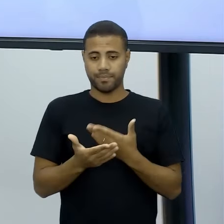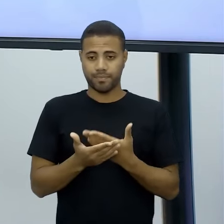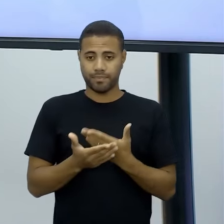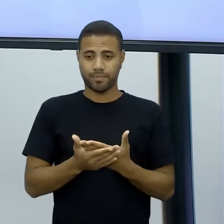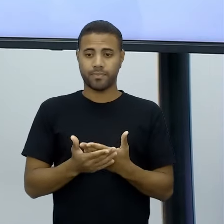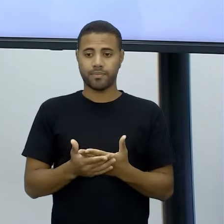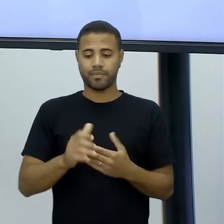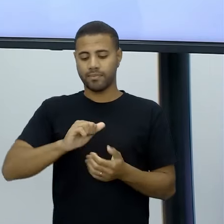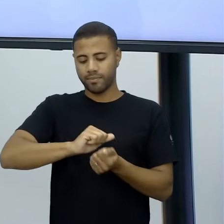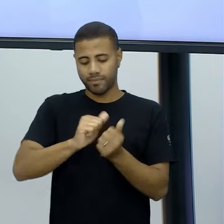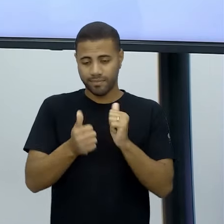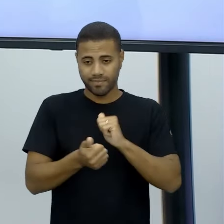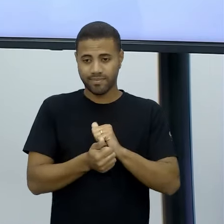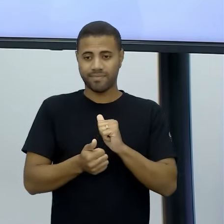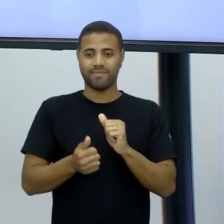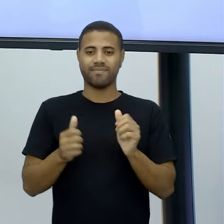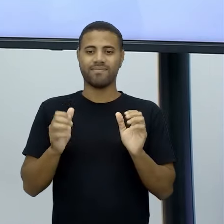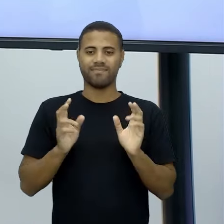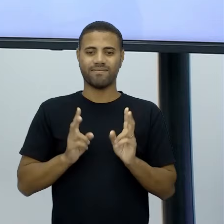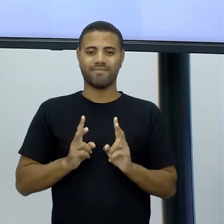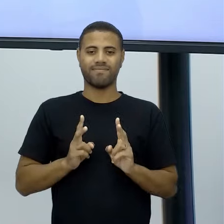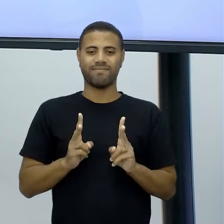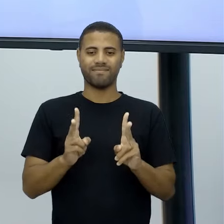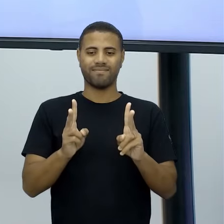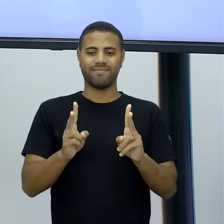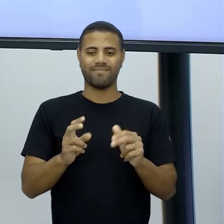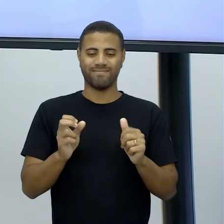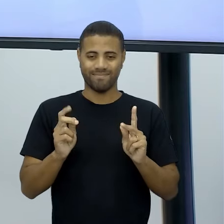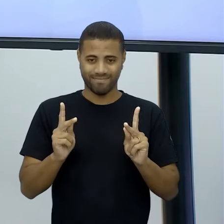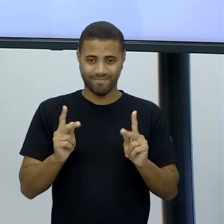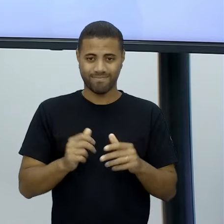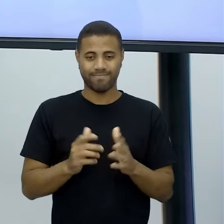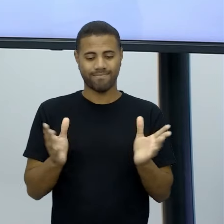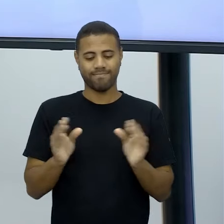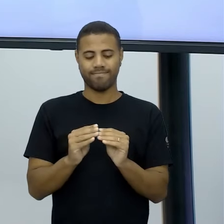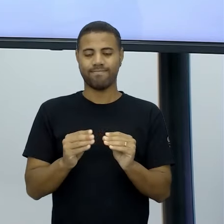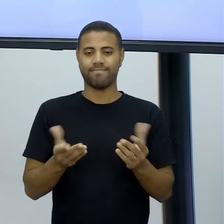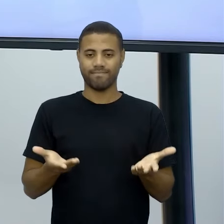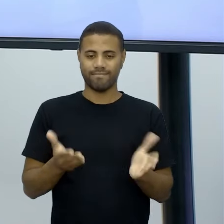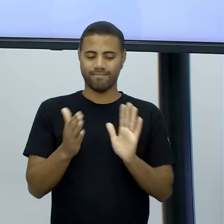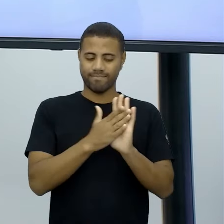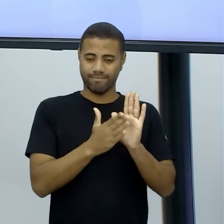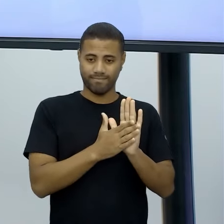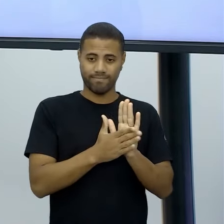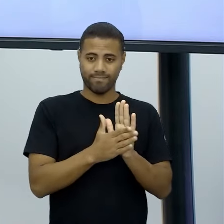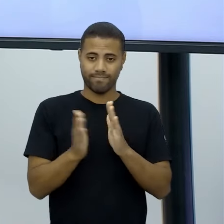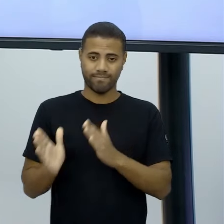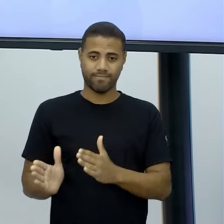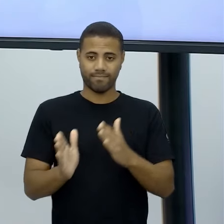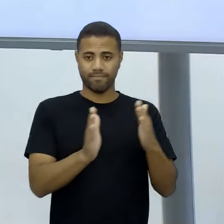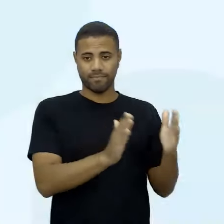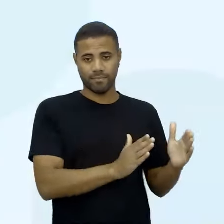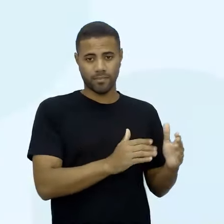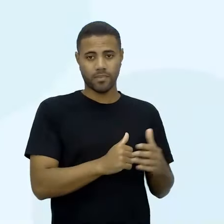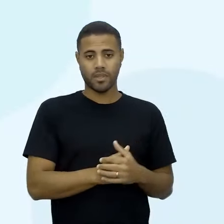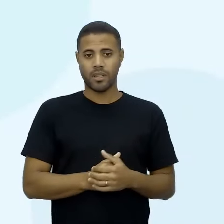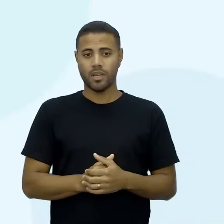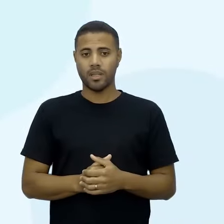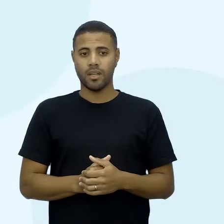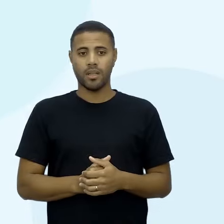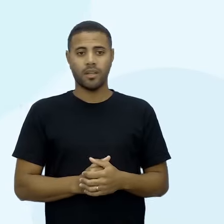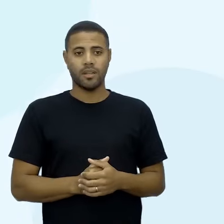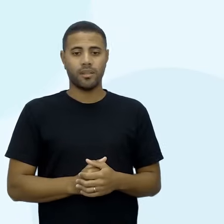Ajuste aí a sua realidade, a sua rotina, tá ok? Então, é essa a nossa proposta. Temos aí o eixo